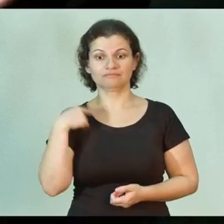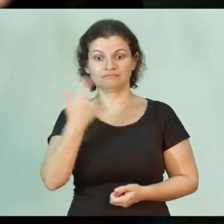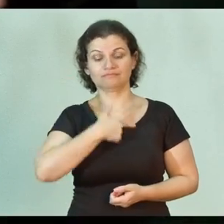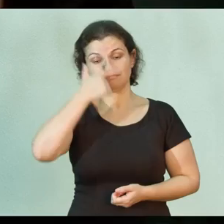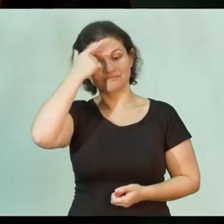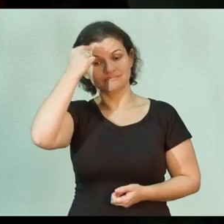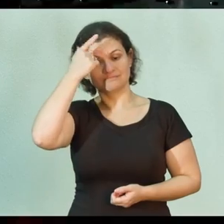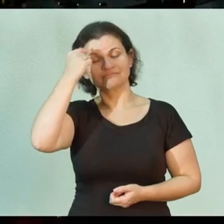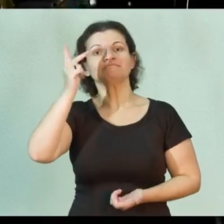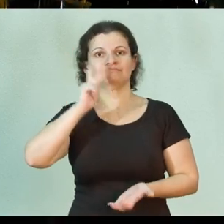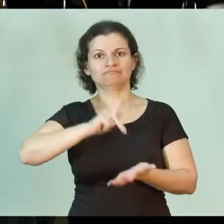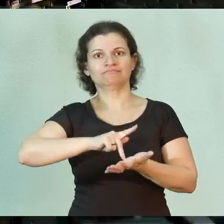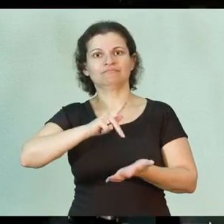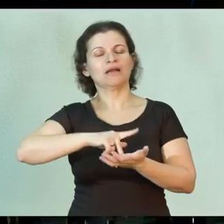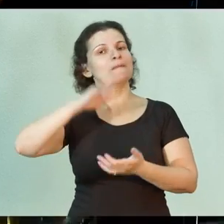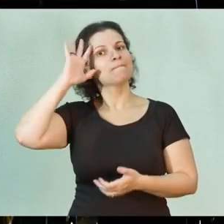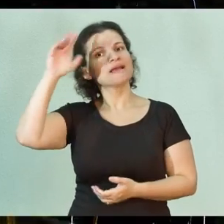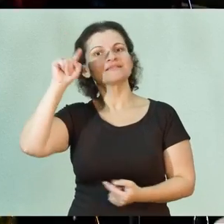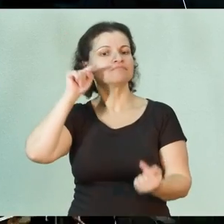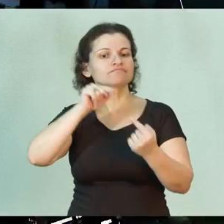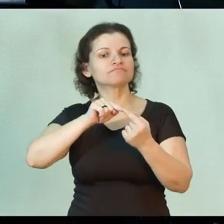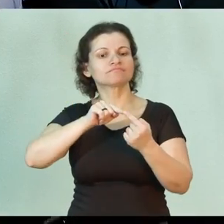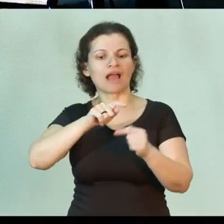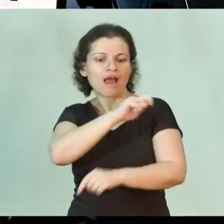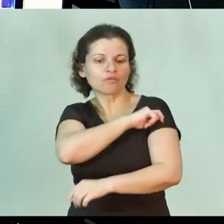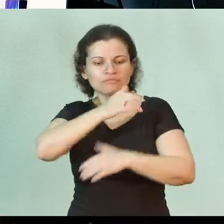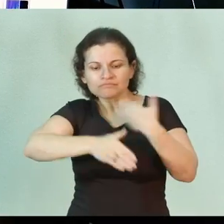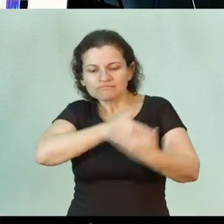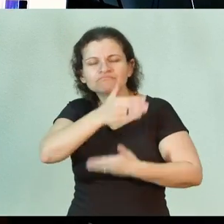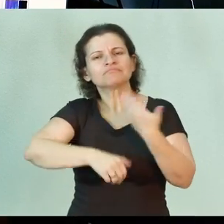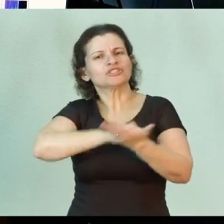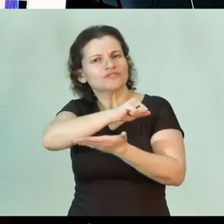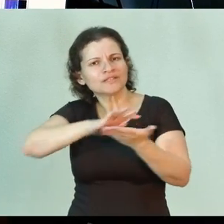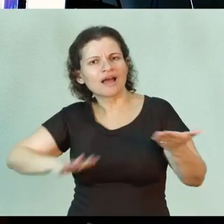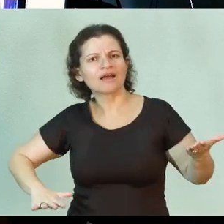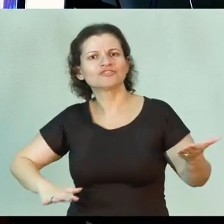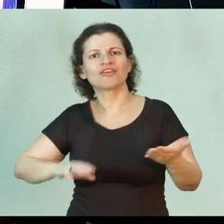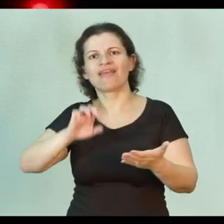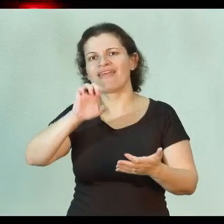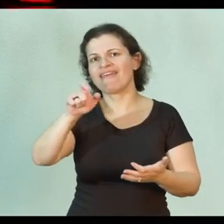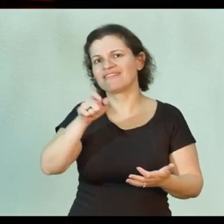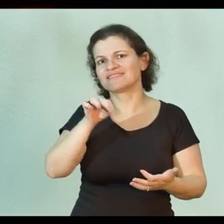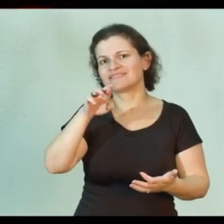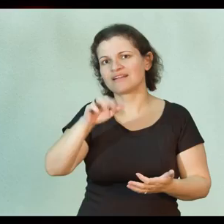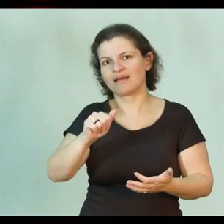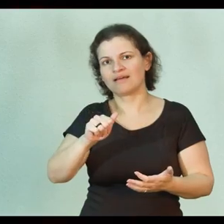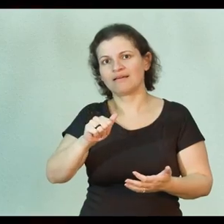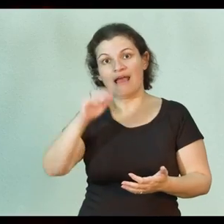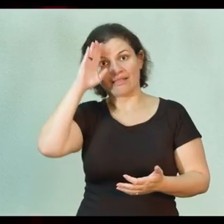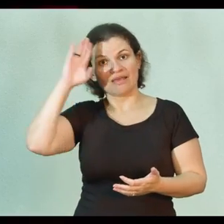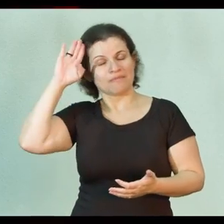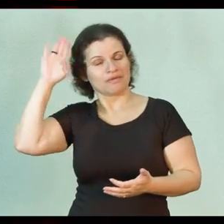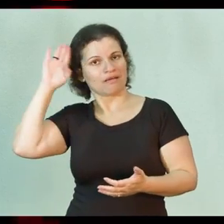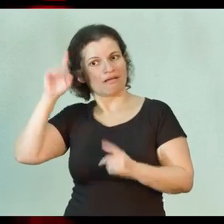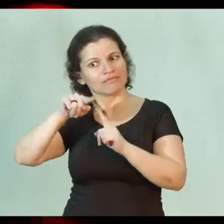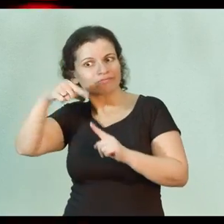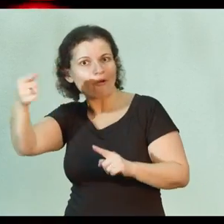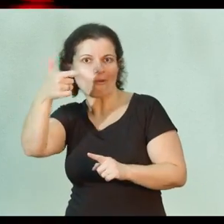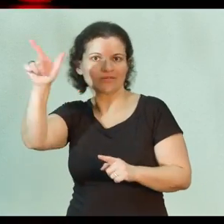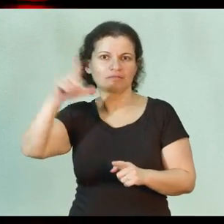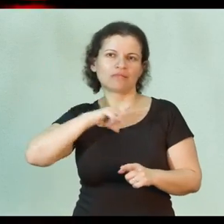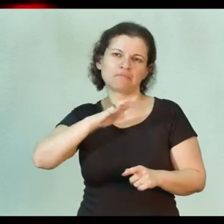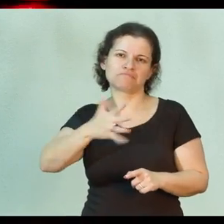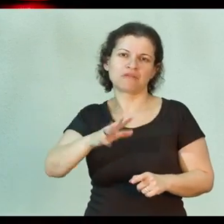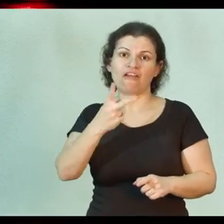A nossa graduação, na verdade, é pensada para que o aluno desenvolva bastante atividades extra-acadêmicas. Então, o